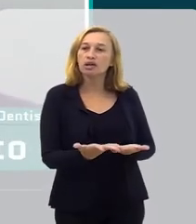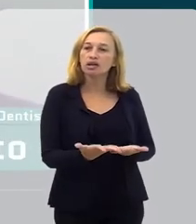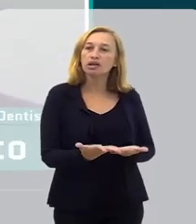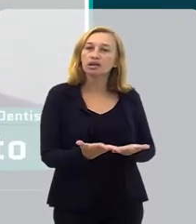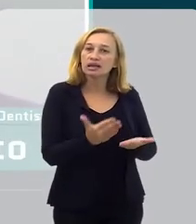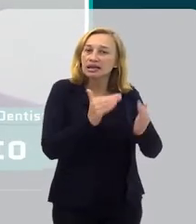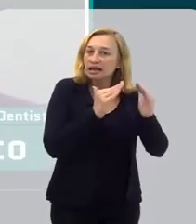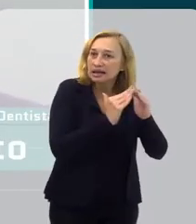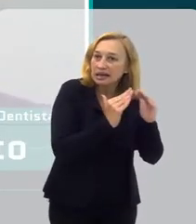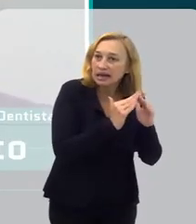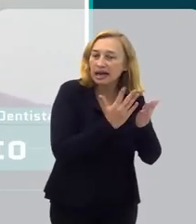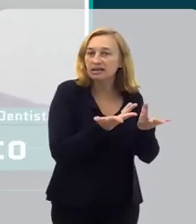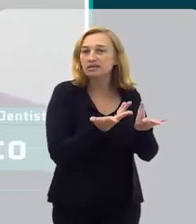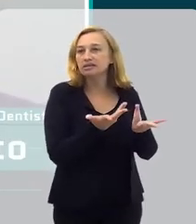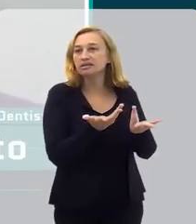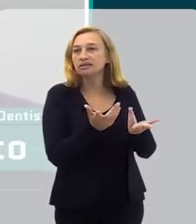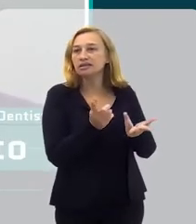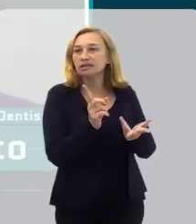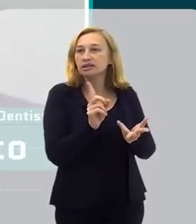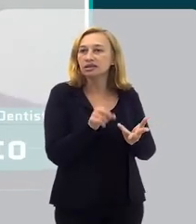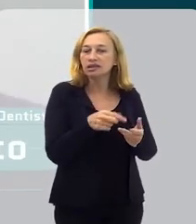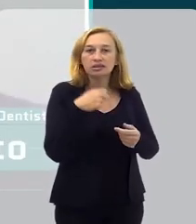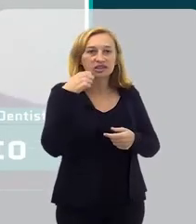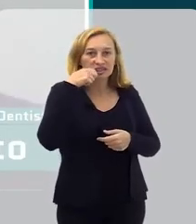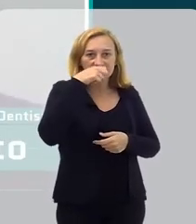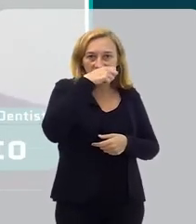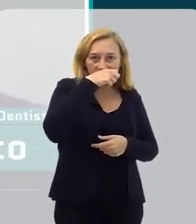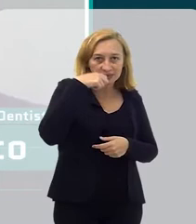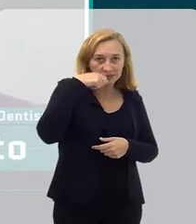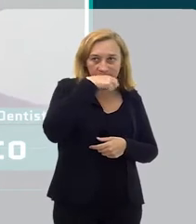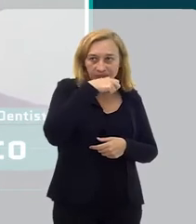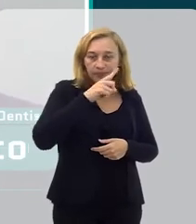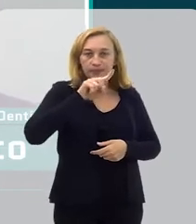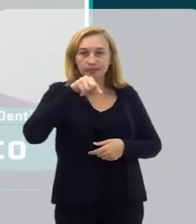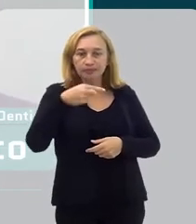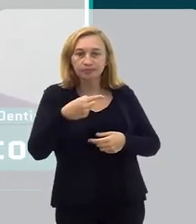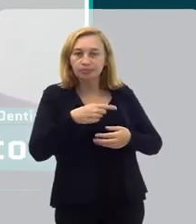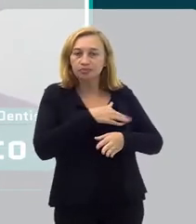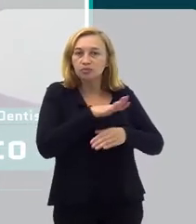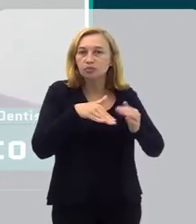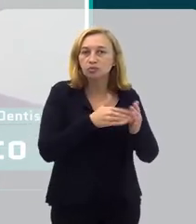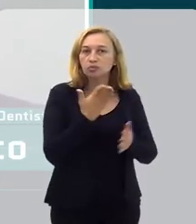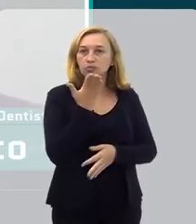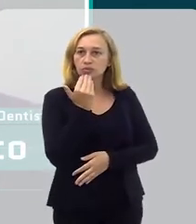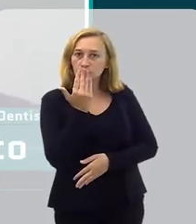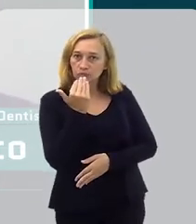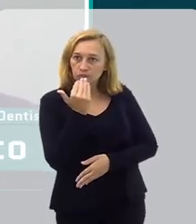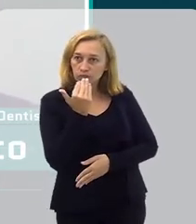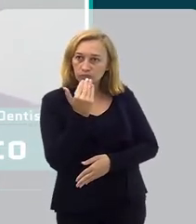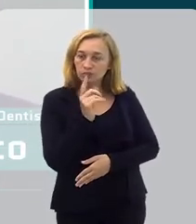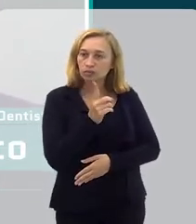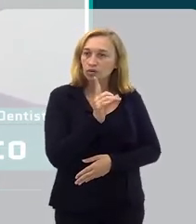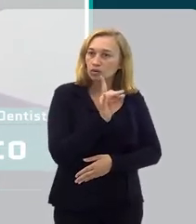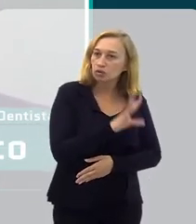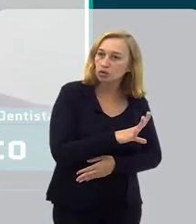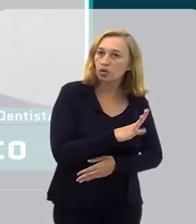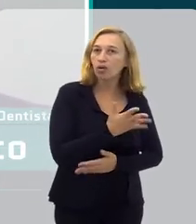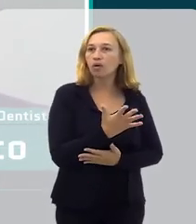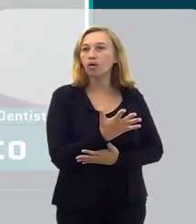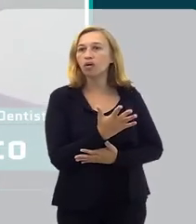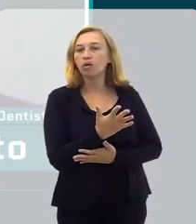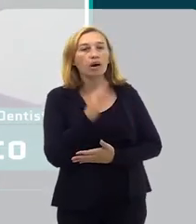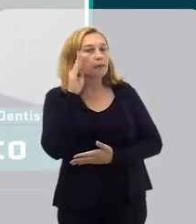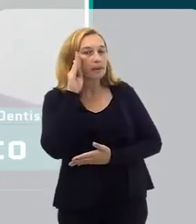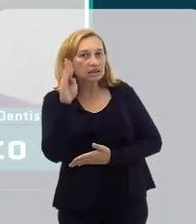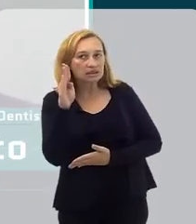ações em casa, que são de escovar os dentes após todas as refeições. Não só aquelas